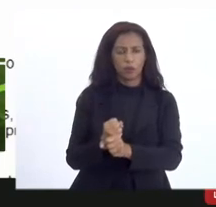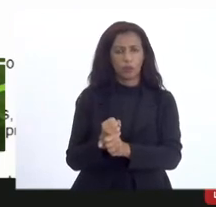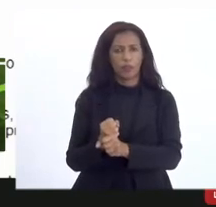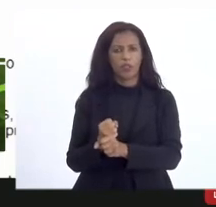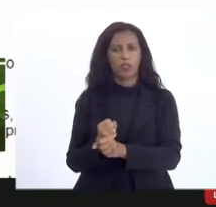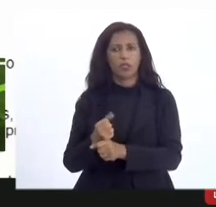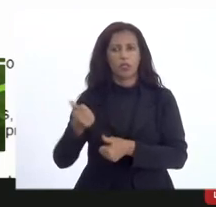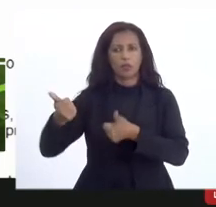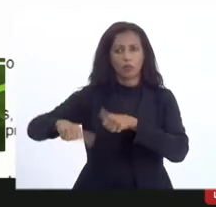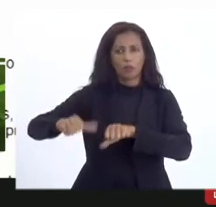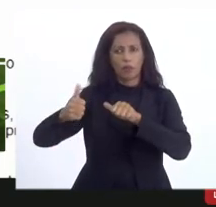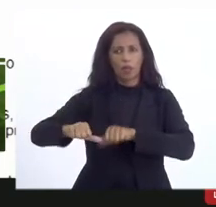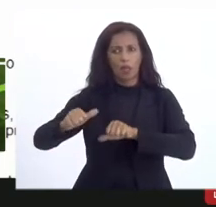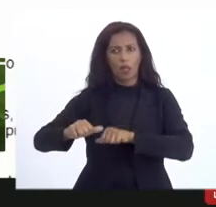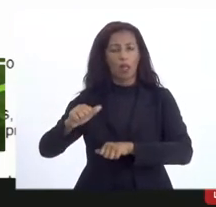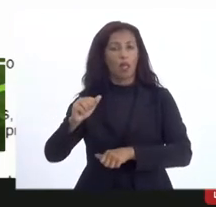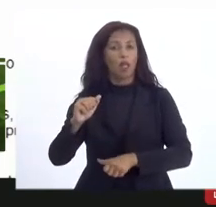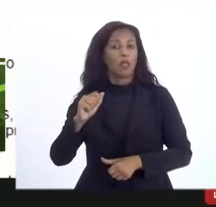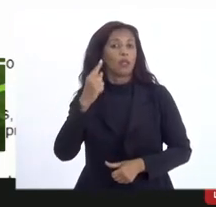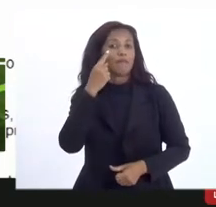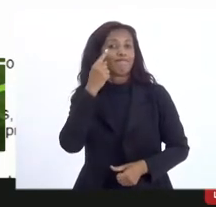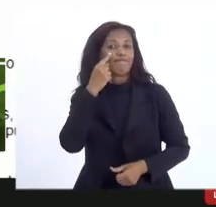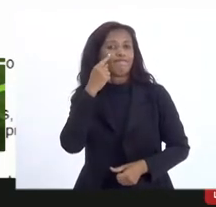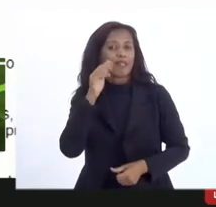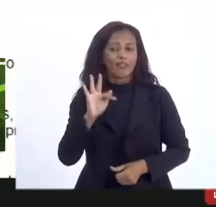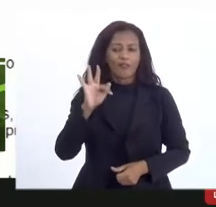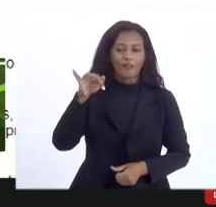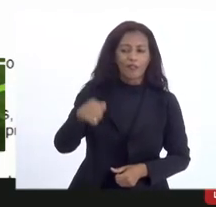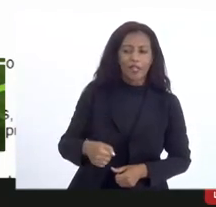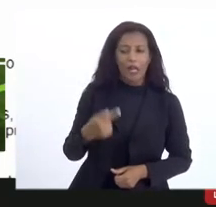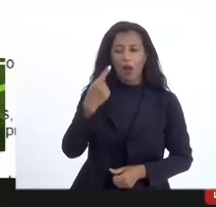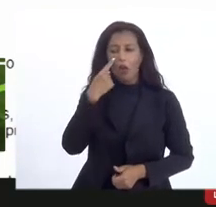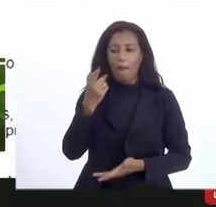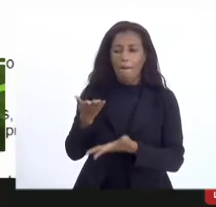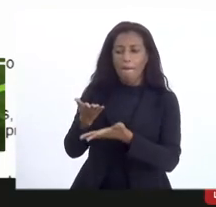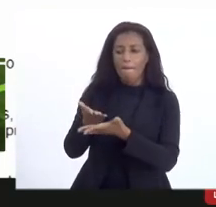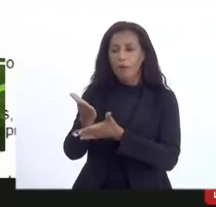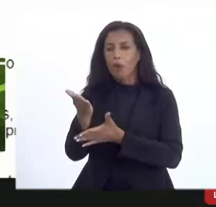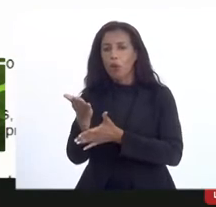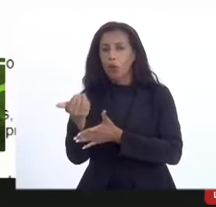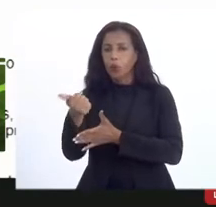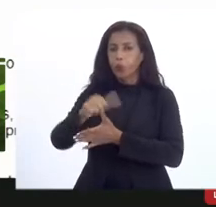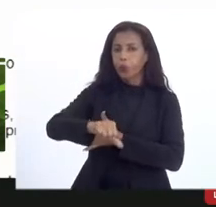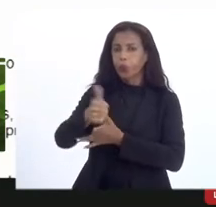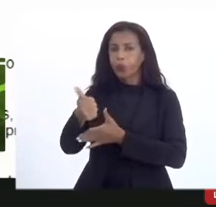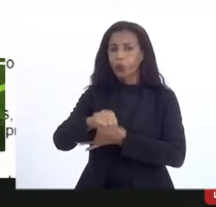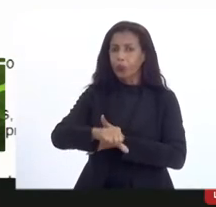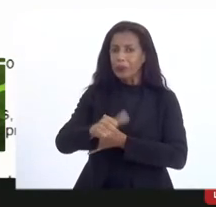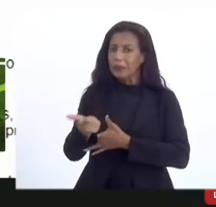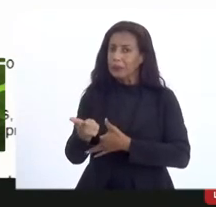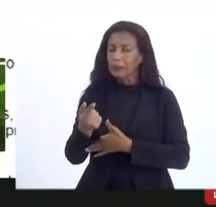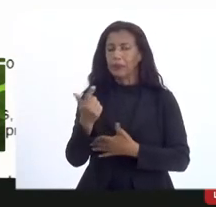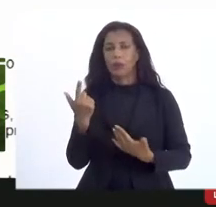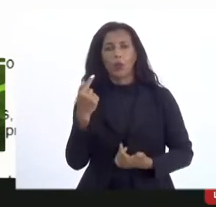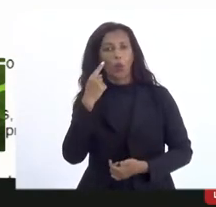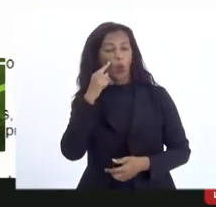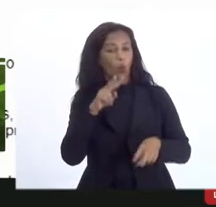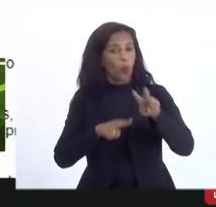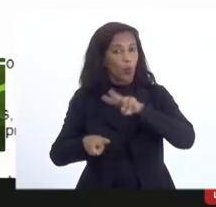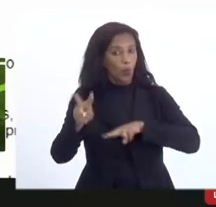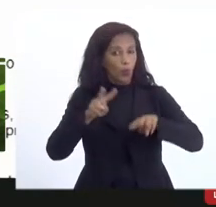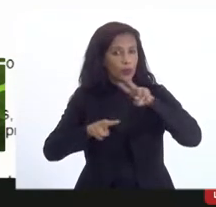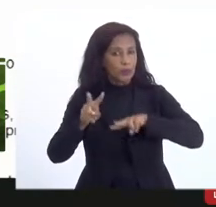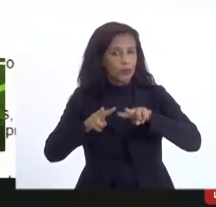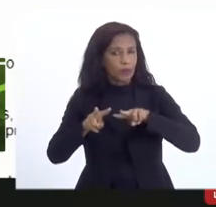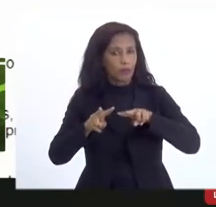culturais sobre análise está sujeito a decisão final que indique a sua aprovação aprovação com ressalvas ou reprovação observando-se o